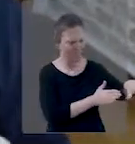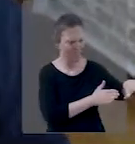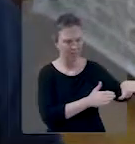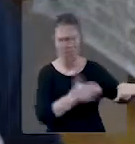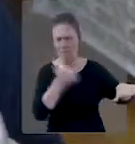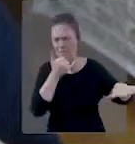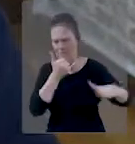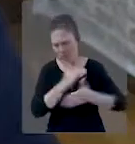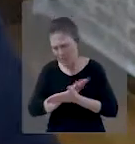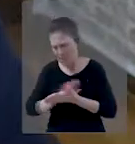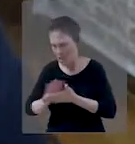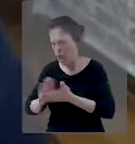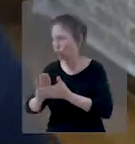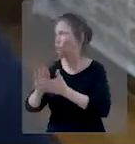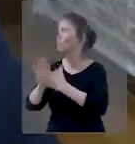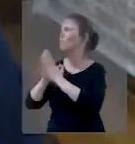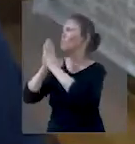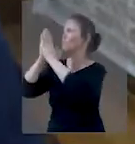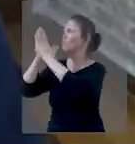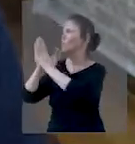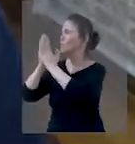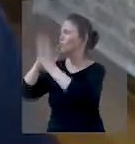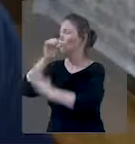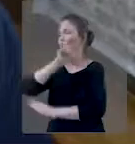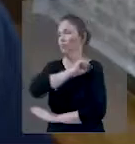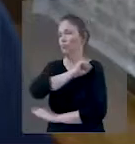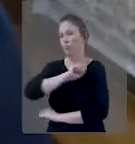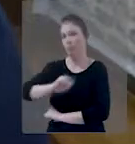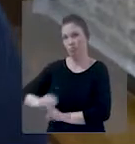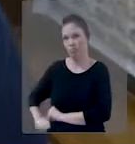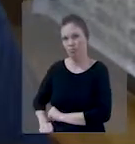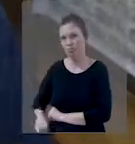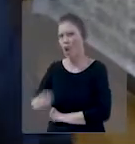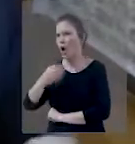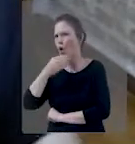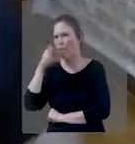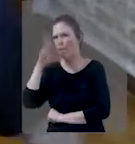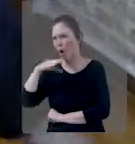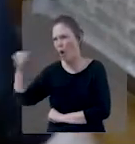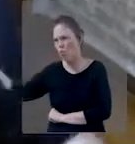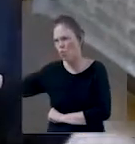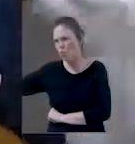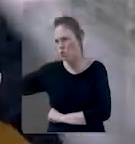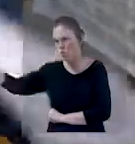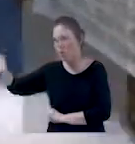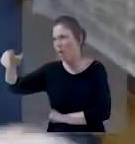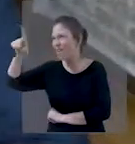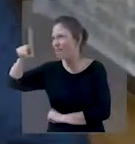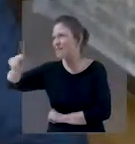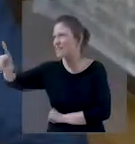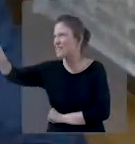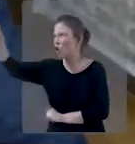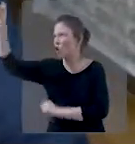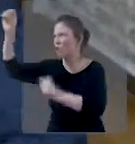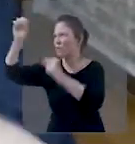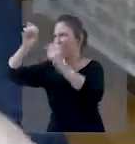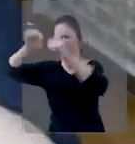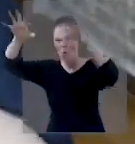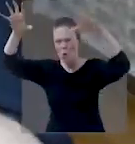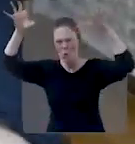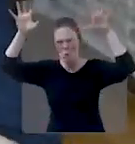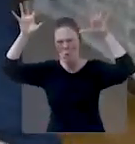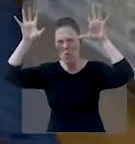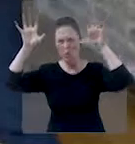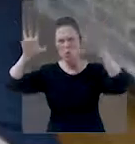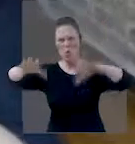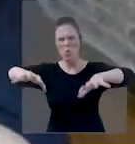e voltou para Samuel e disse não agora nós pedimos perdão e queremos a ajuda do Senhor. Quando os filisteus estavam chegando para destruir Deus